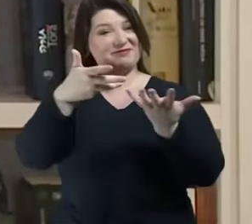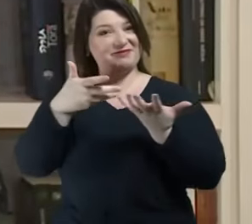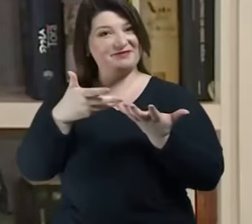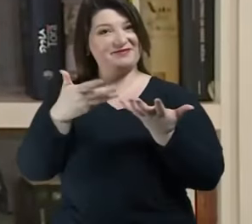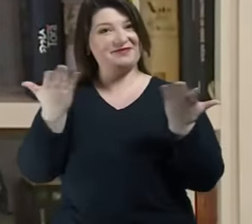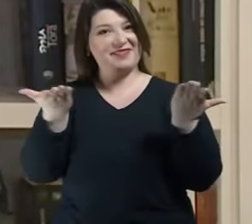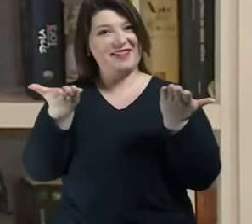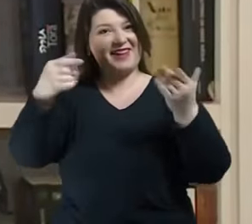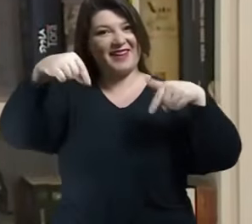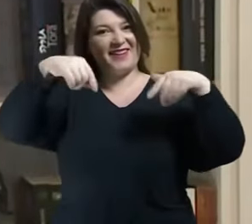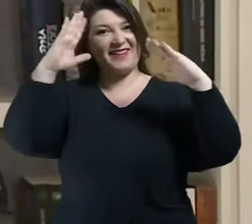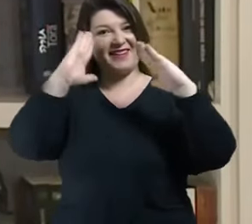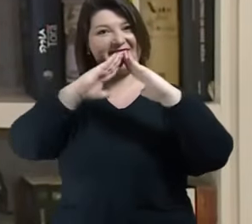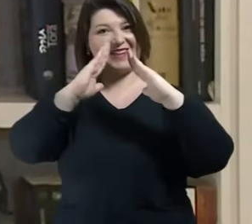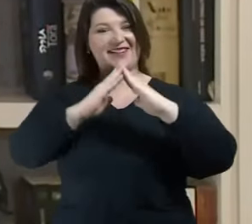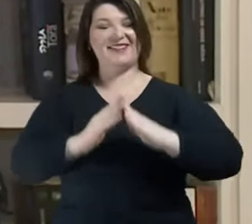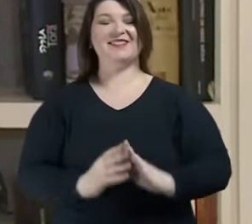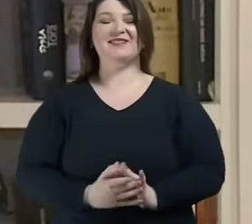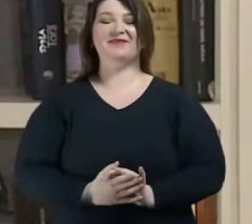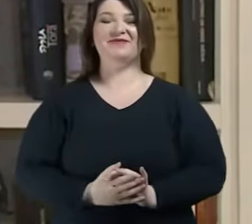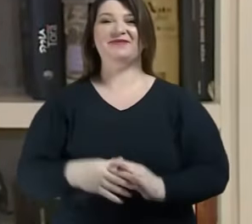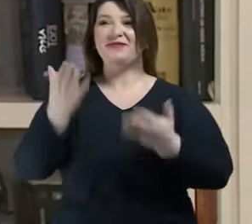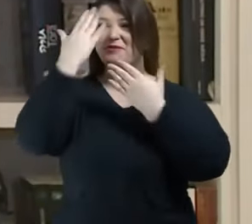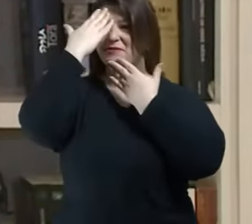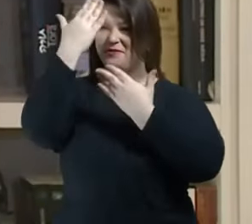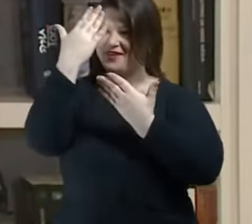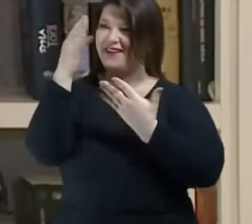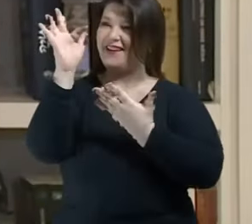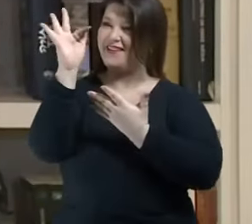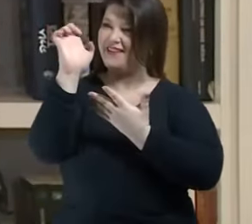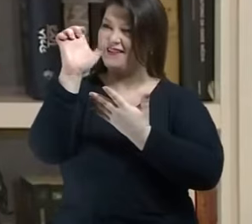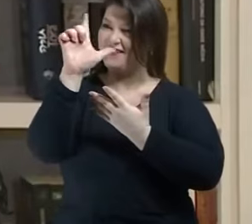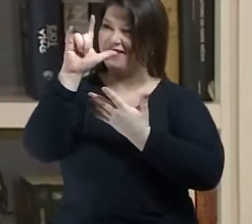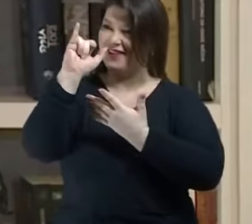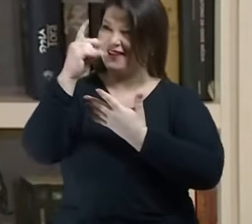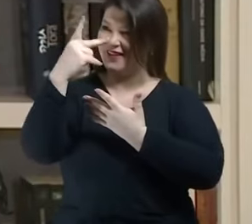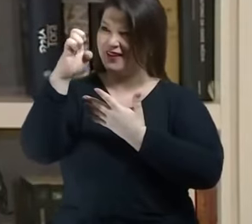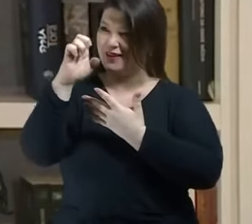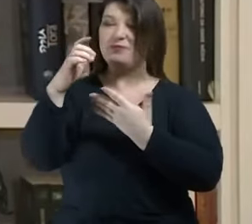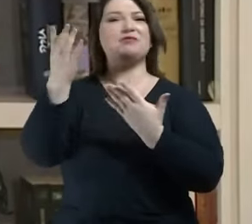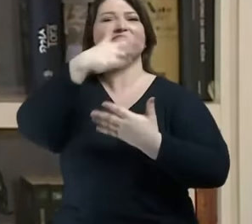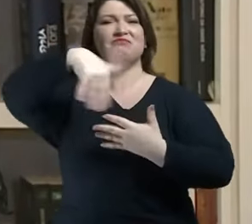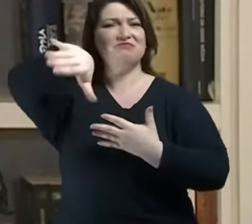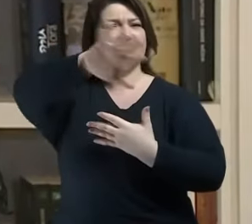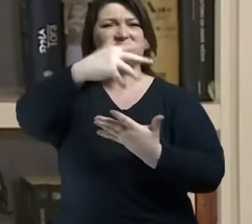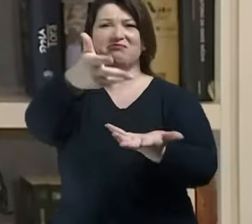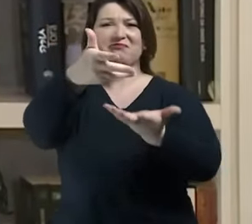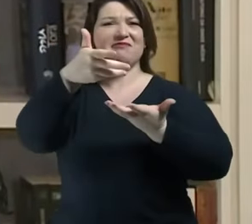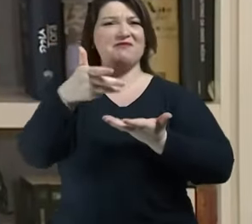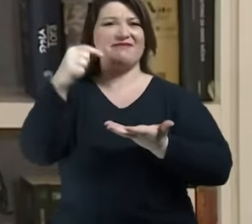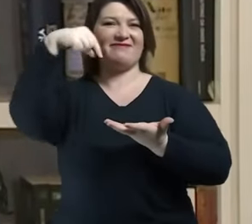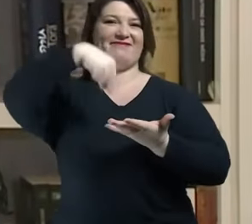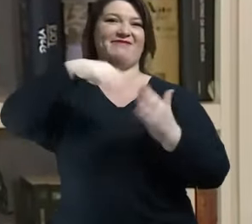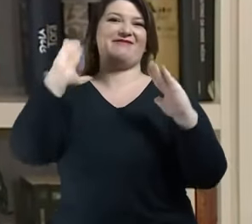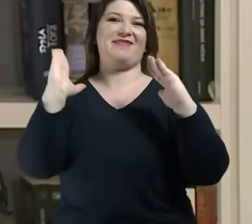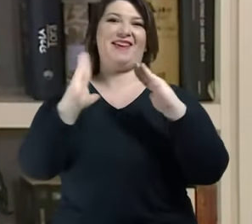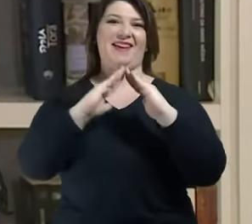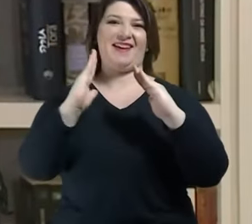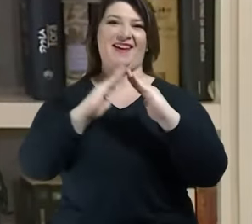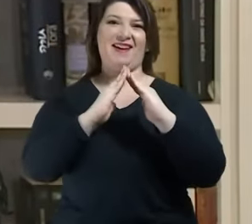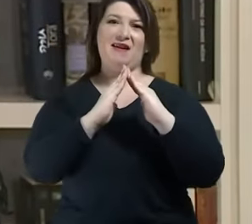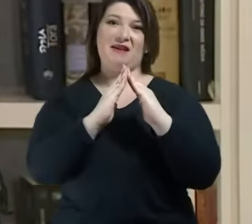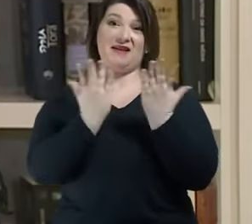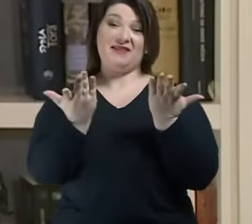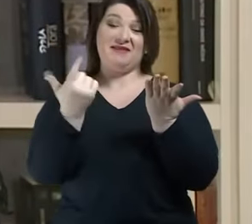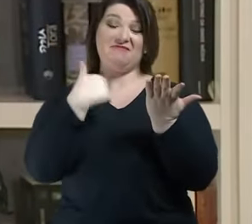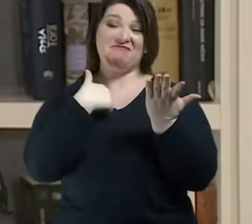Muito obrigado, Felipe. Bem-vindas, bem-vindos, todo mundo, à minha casa, ou uma parte da minha casa. É